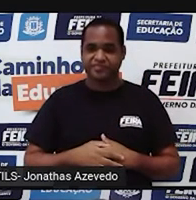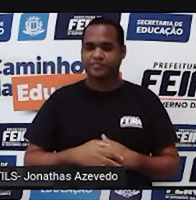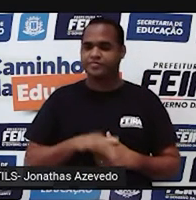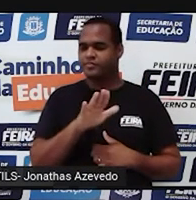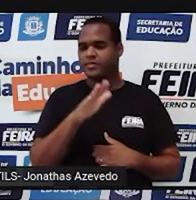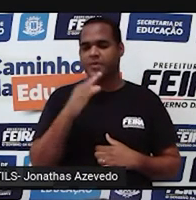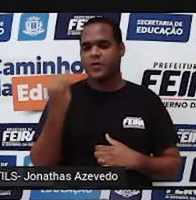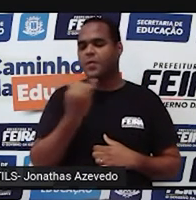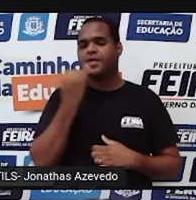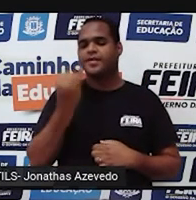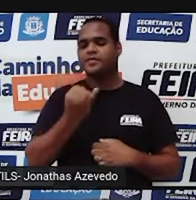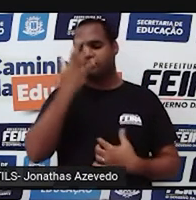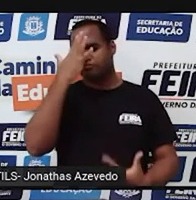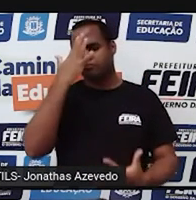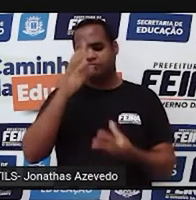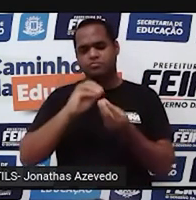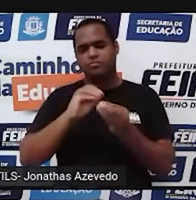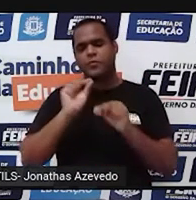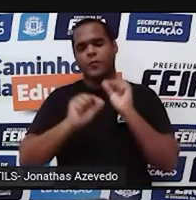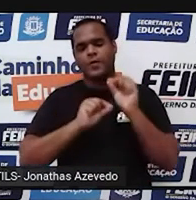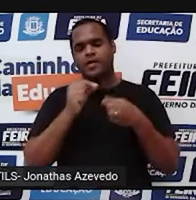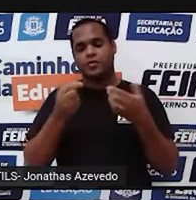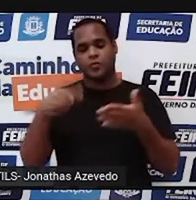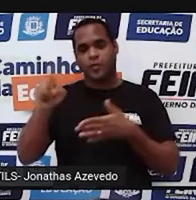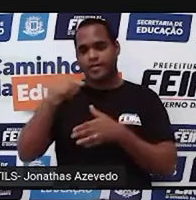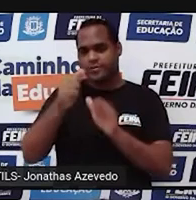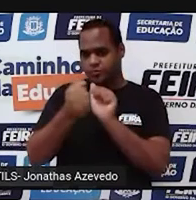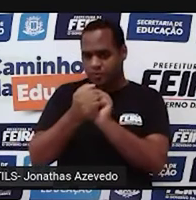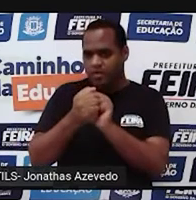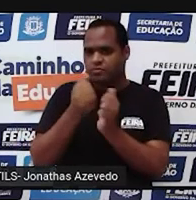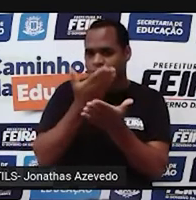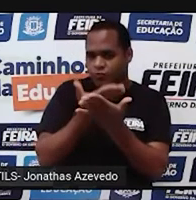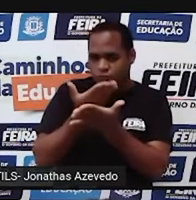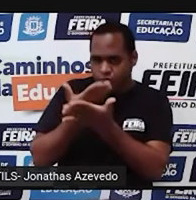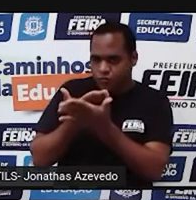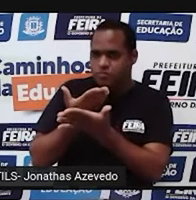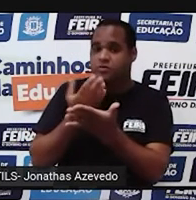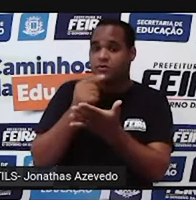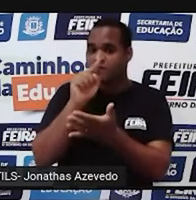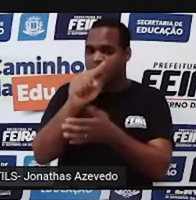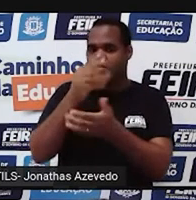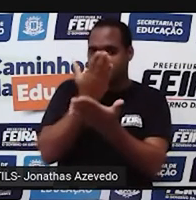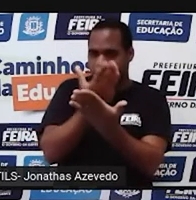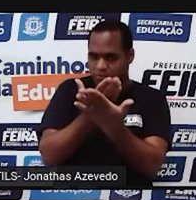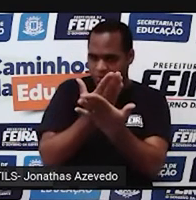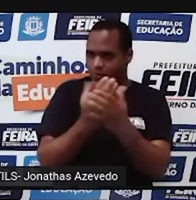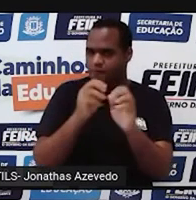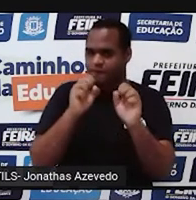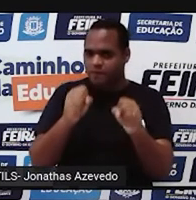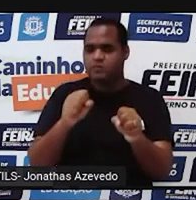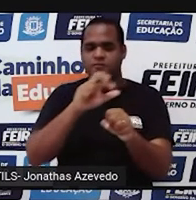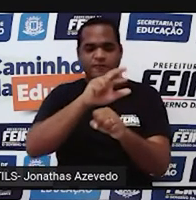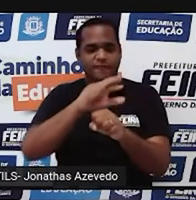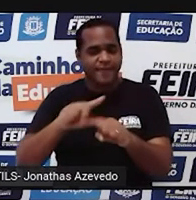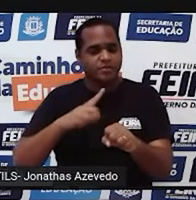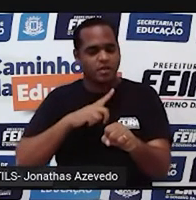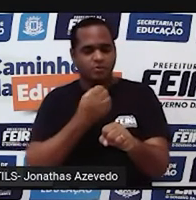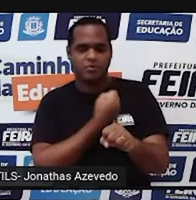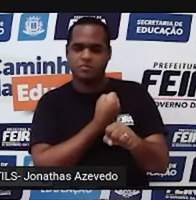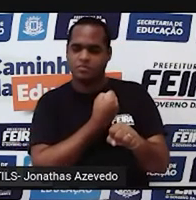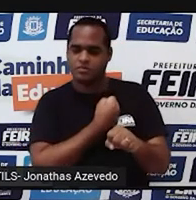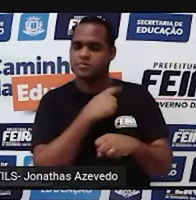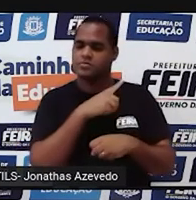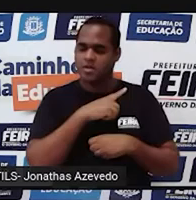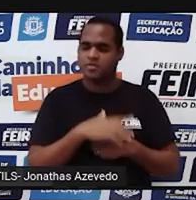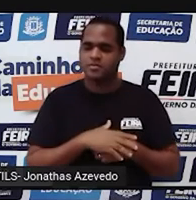entenda que a gente estudou, né? Que você já estudou vários tipos de números. E aí você